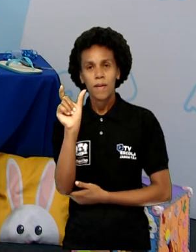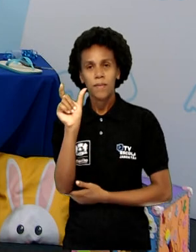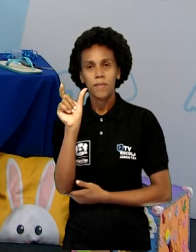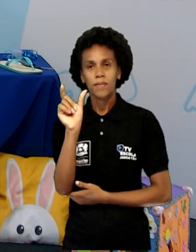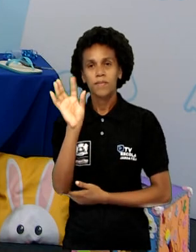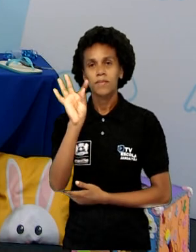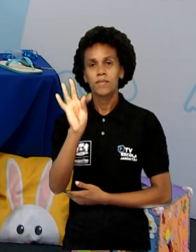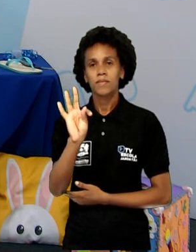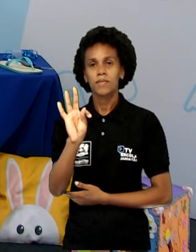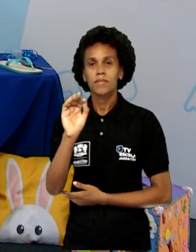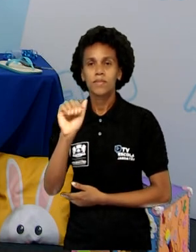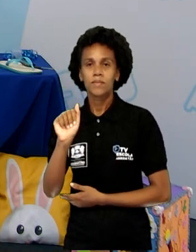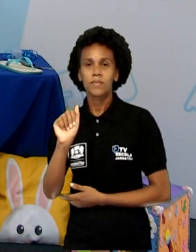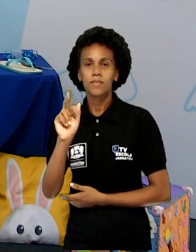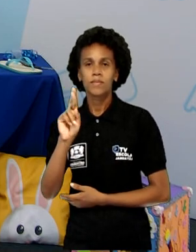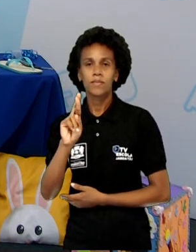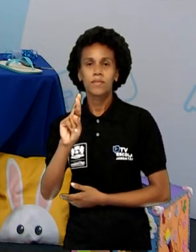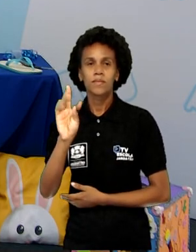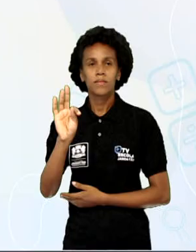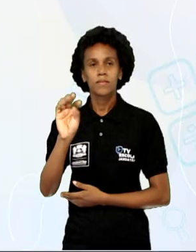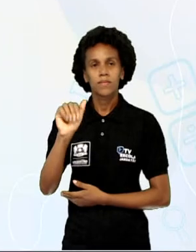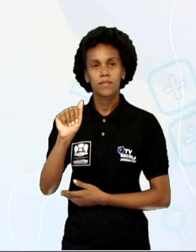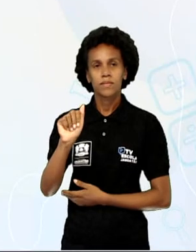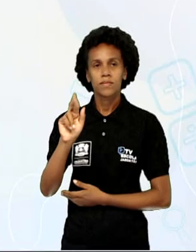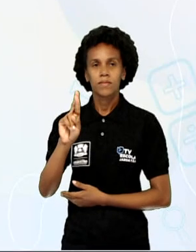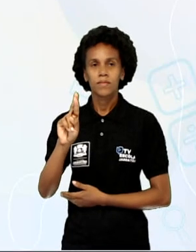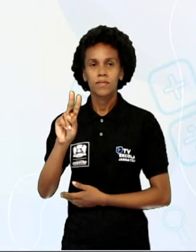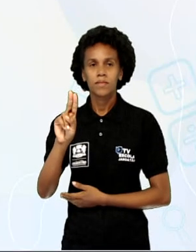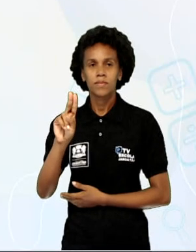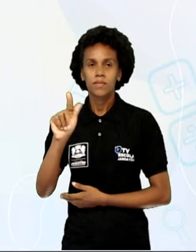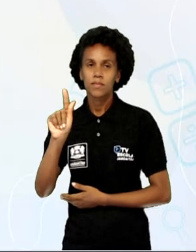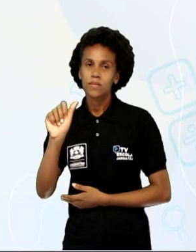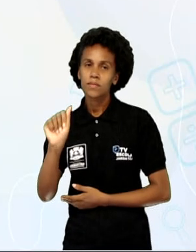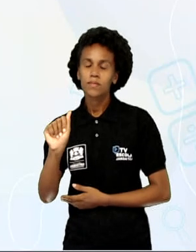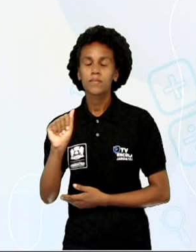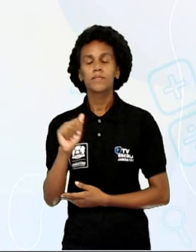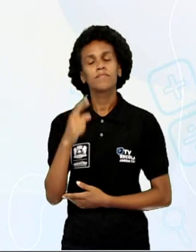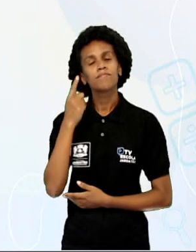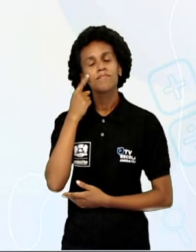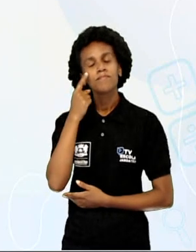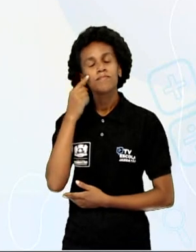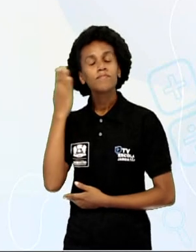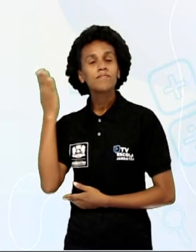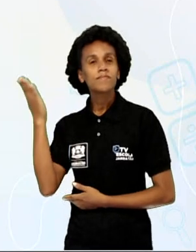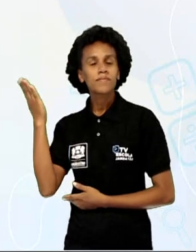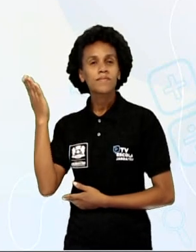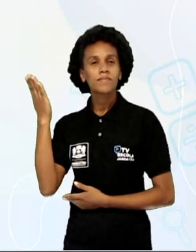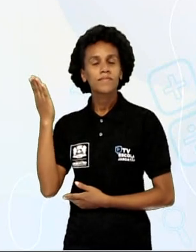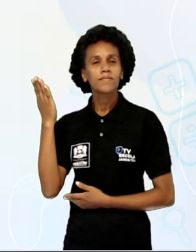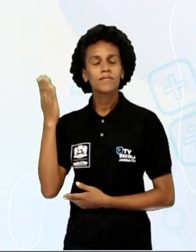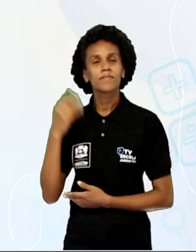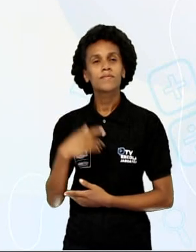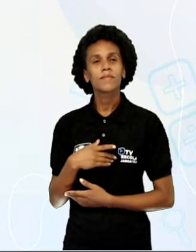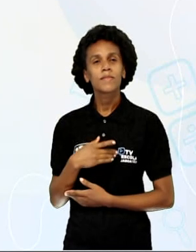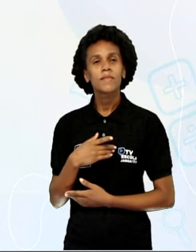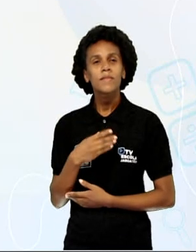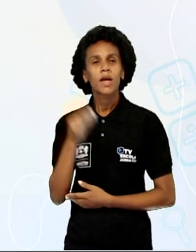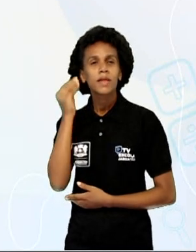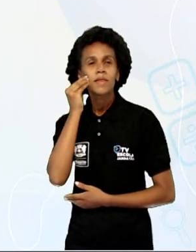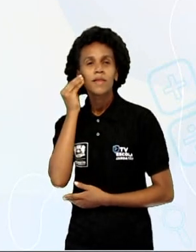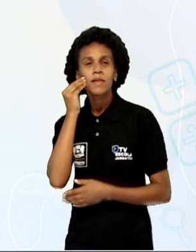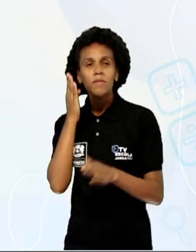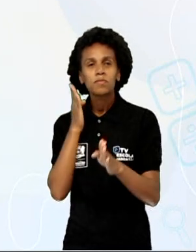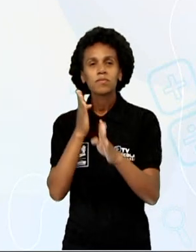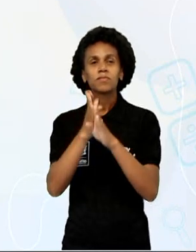Olhem aqui para o slide e tentem descobrir. Eu já achei. Quero ver se vocês acharam, tá certo? Vamos lá?